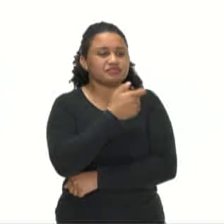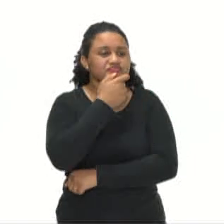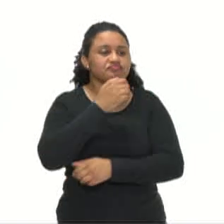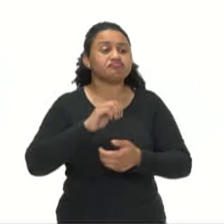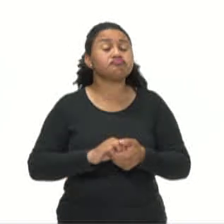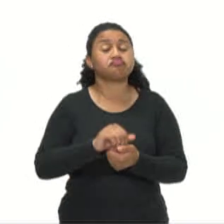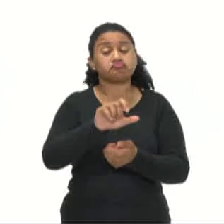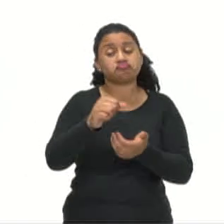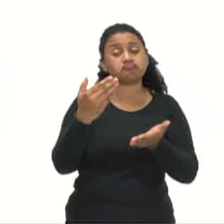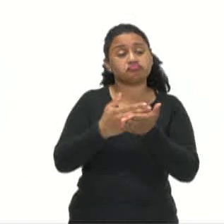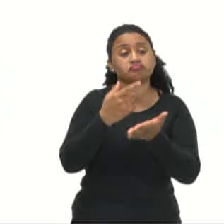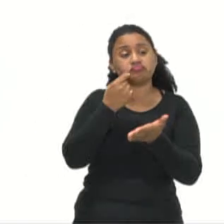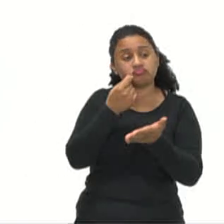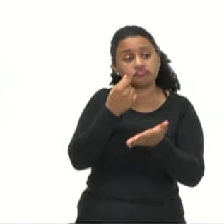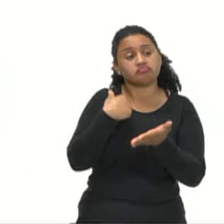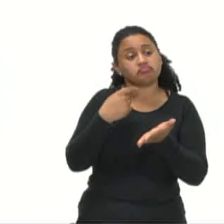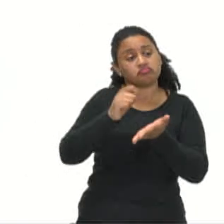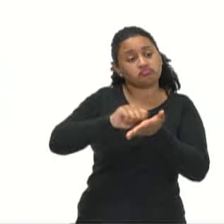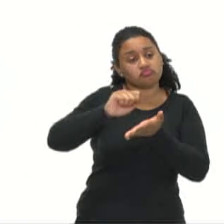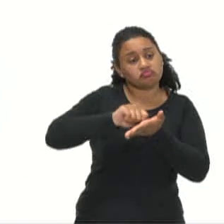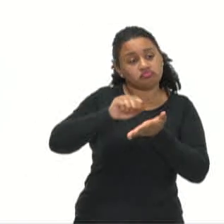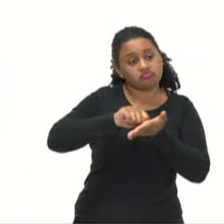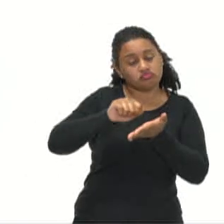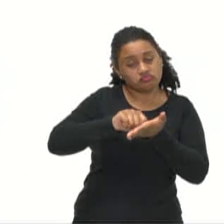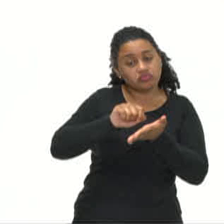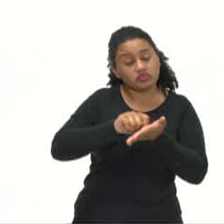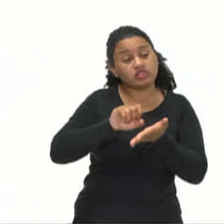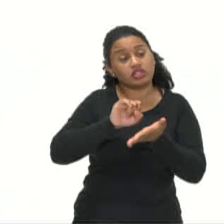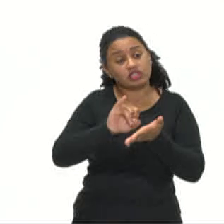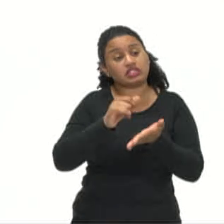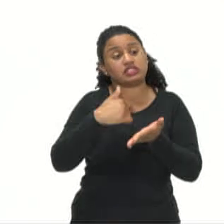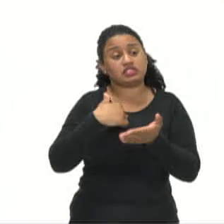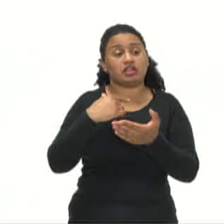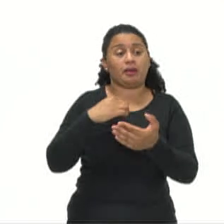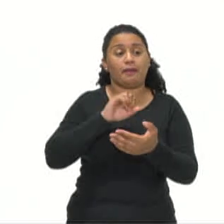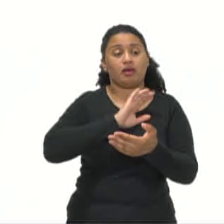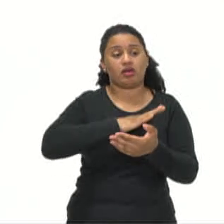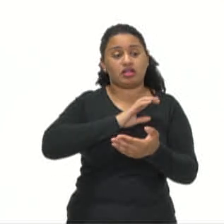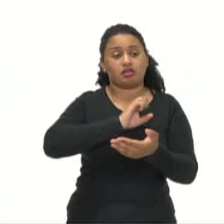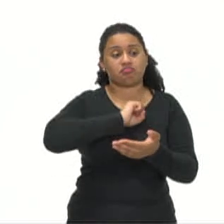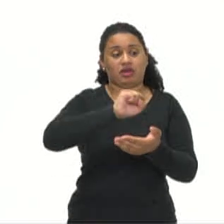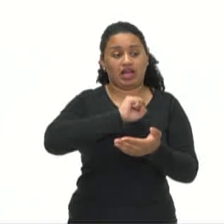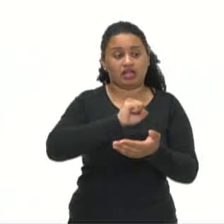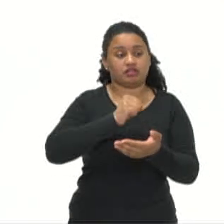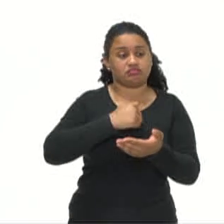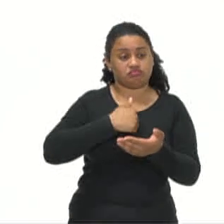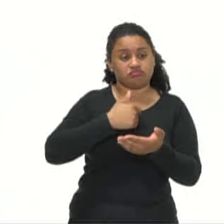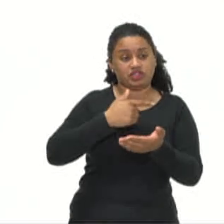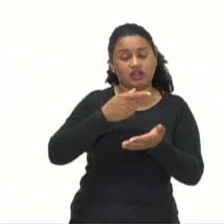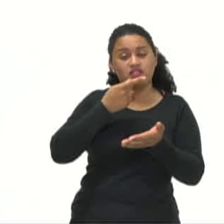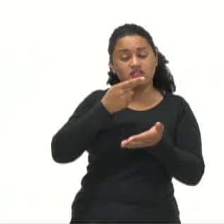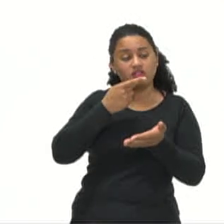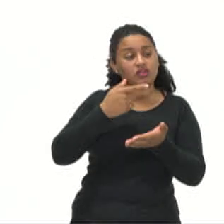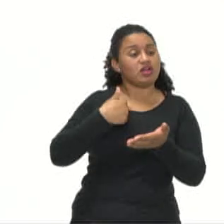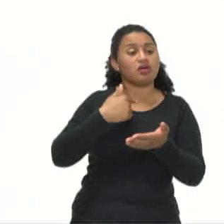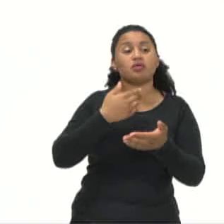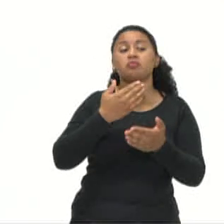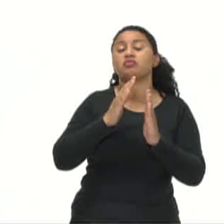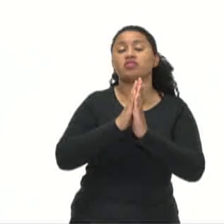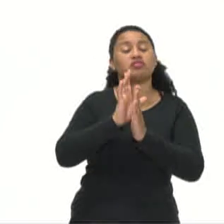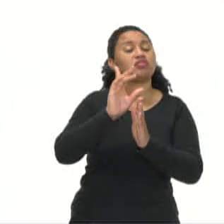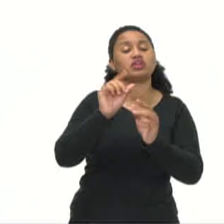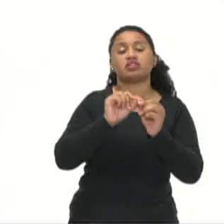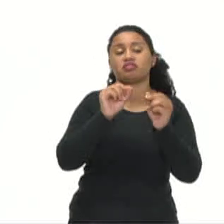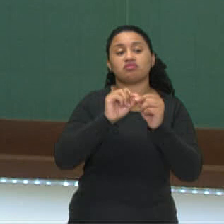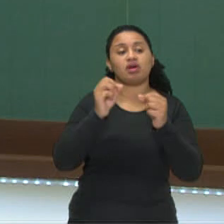caderno e um lápis e dispôs a anotar. Em caso de que eu tenha uma parada cardíaca, ditou ela, favor não